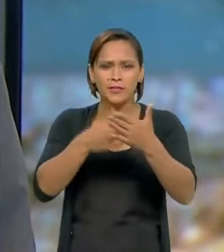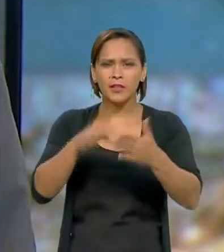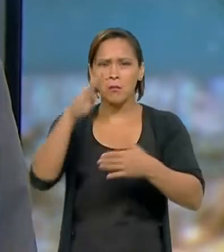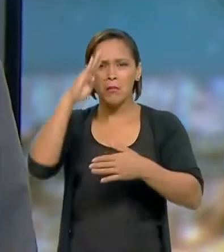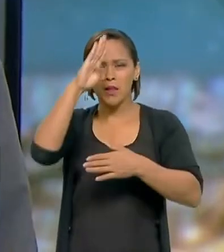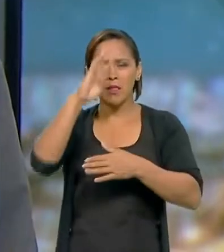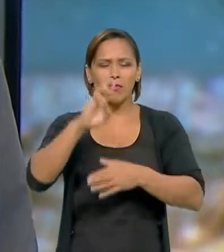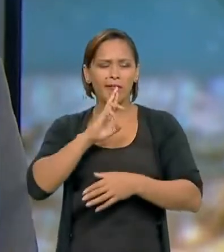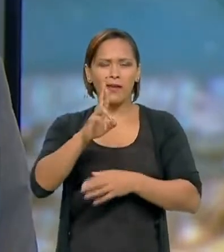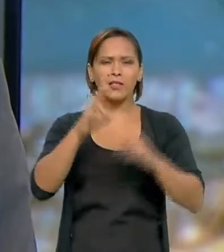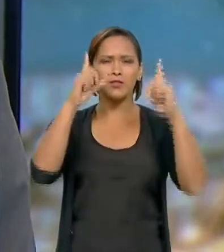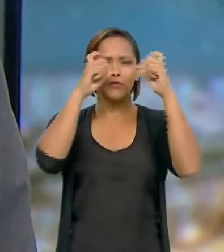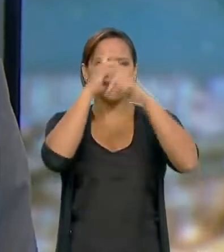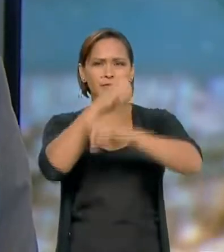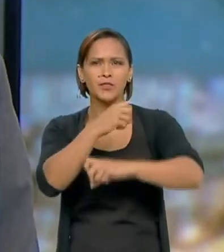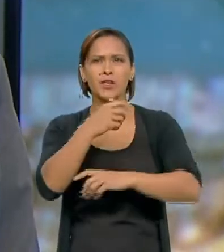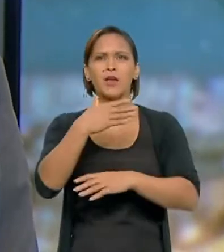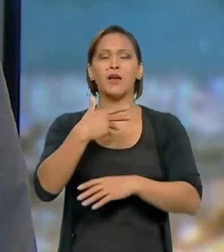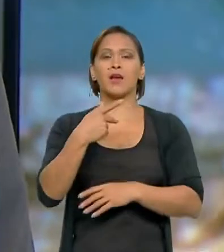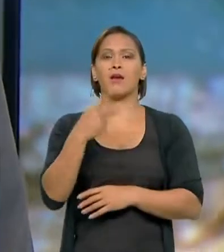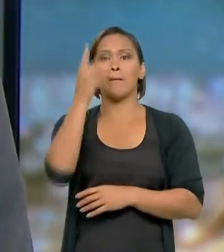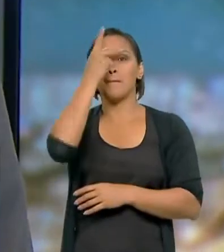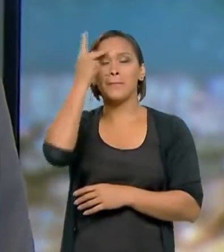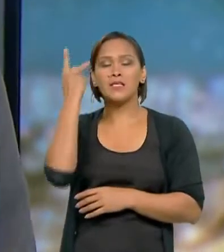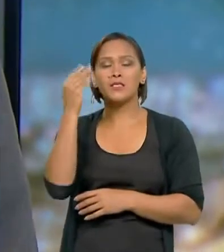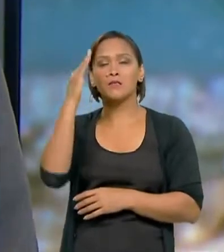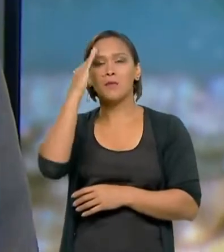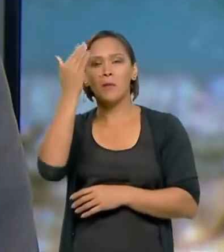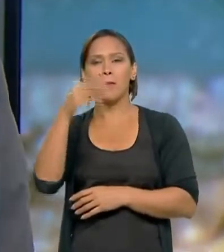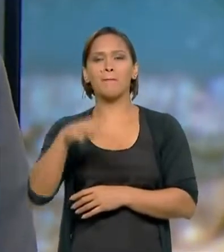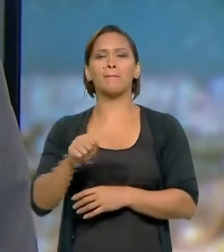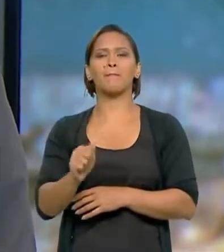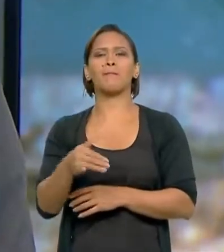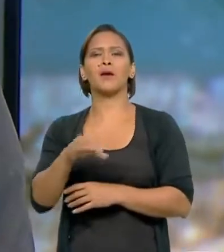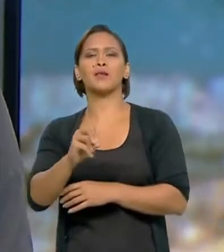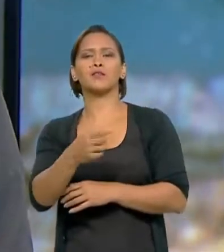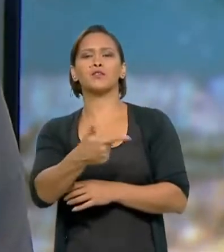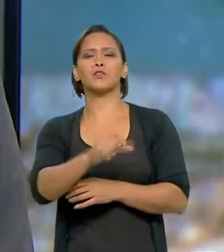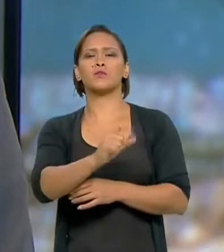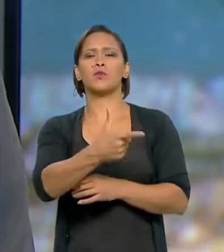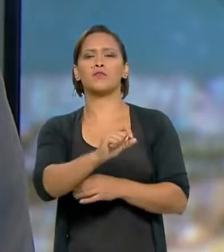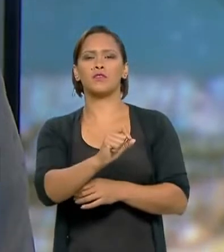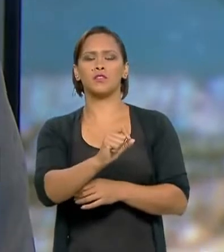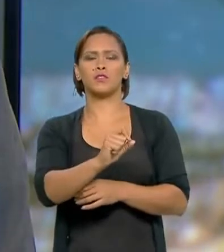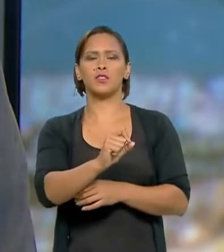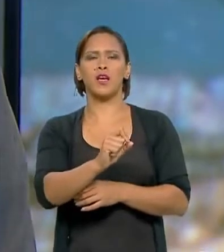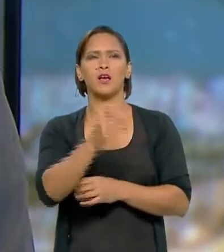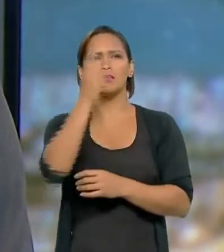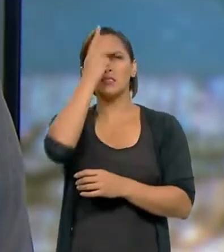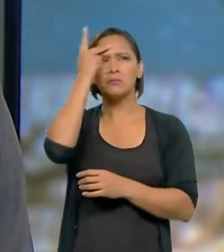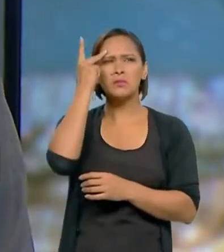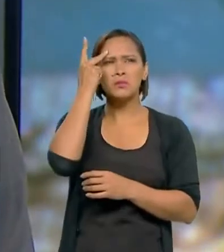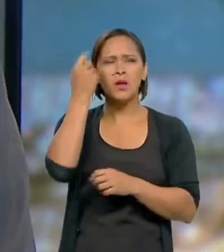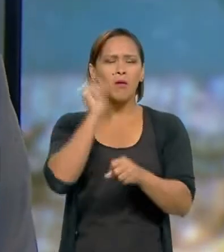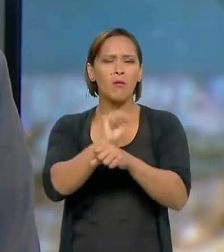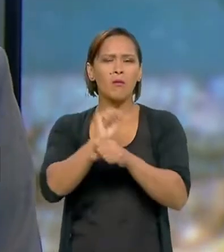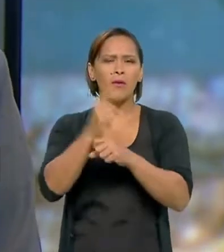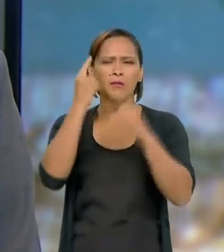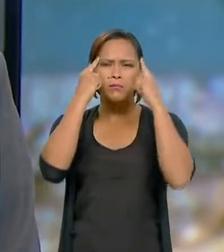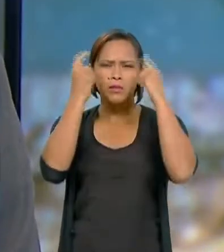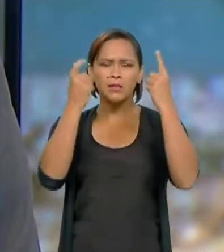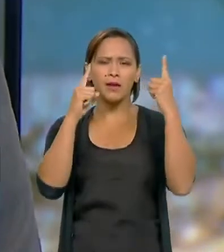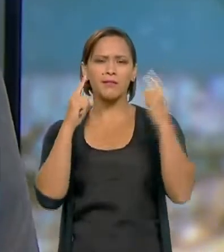resolve nada, ninguém pensa nisso. Foram declarações, até que o senhor disse, em maio de 2020, que ninguém pensa intervenção militar, não é um debate no governo.